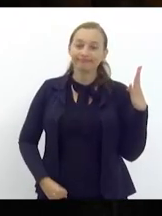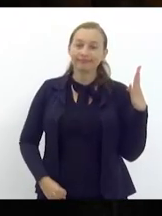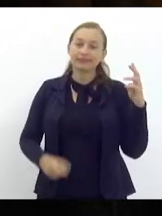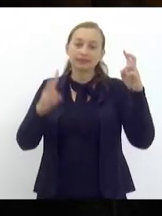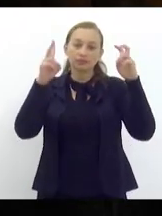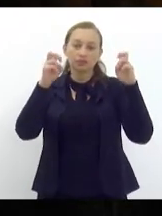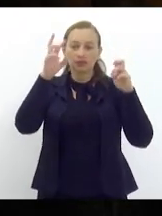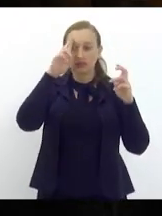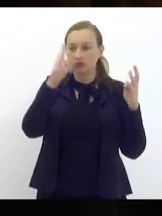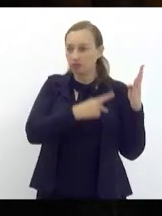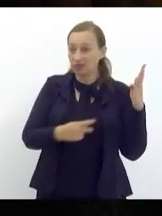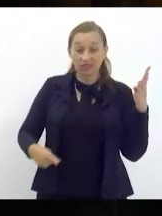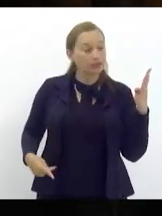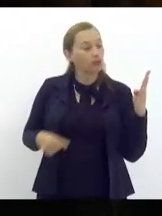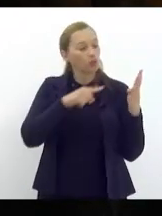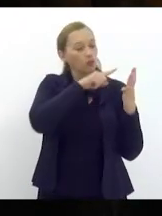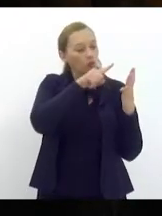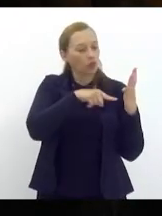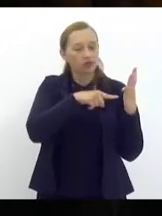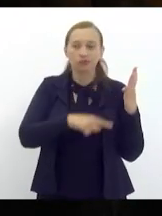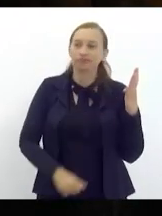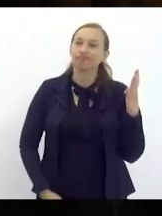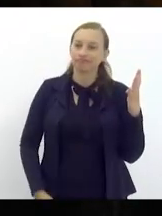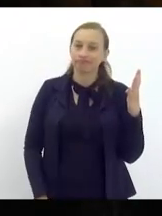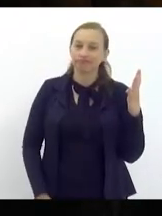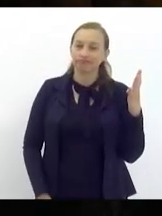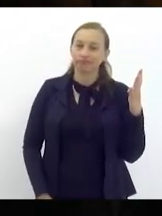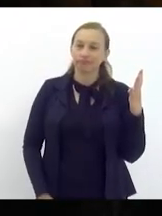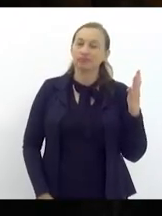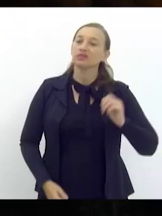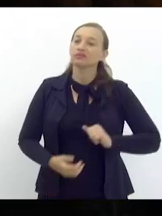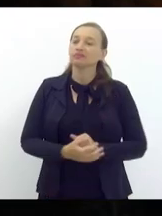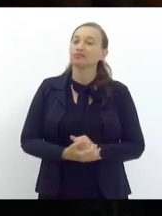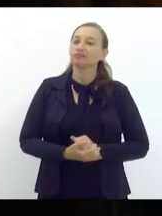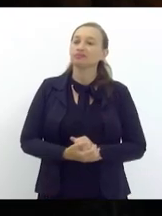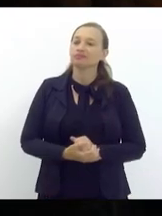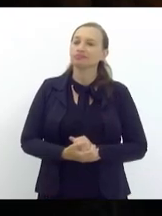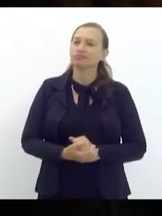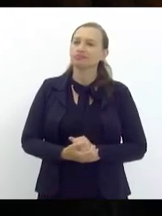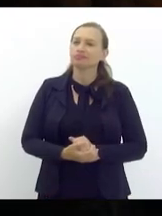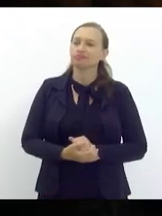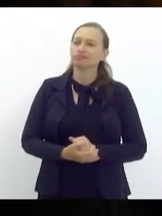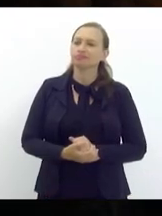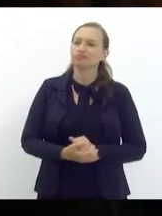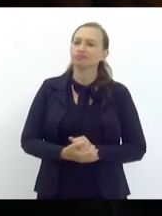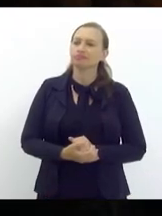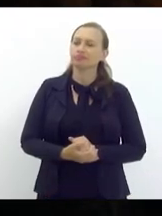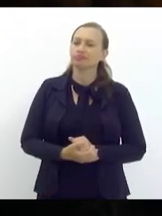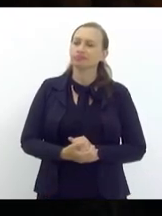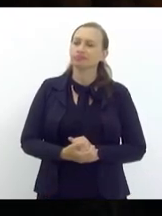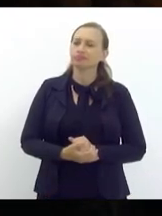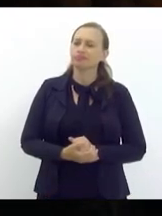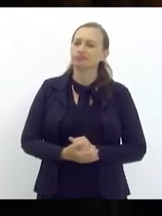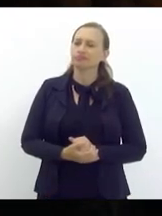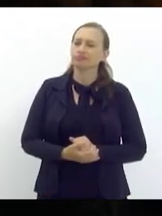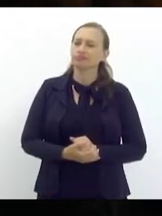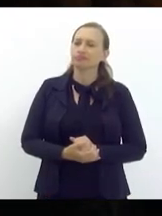senhora presidente que colocam o Rio de Janeiro na pauta